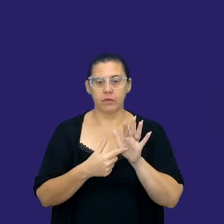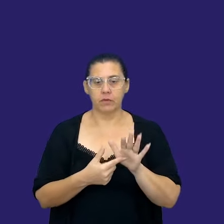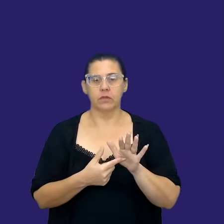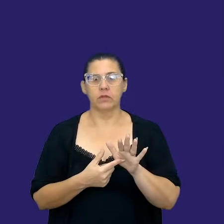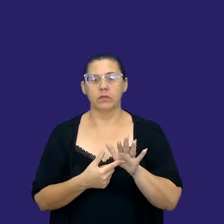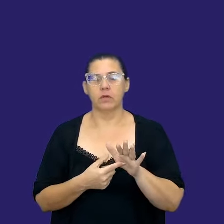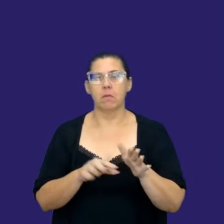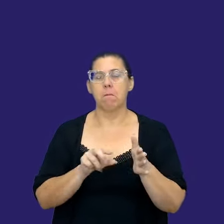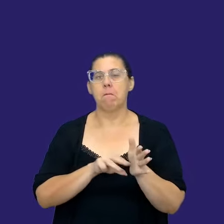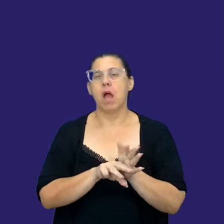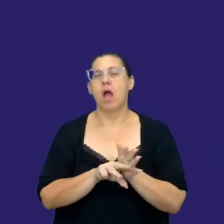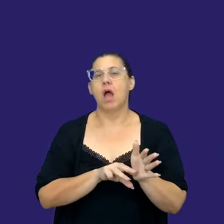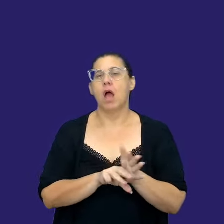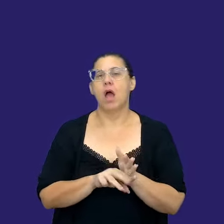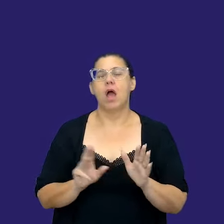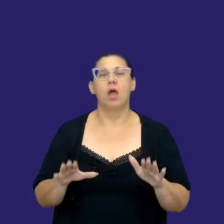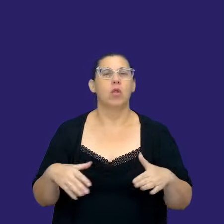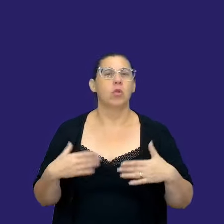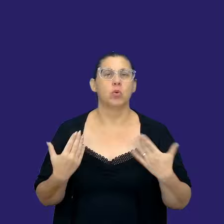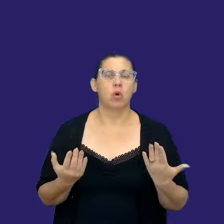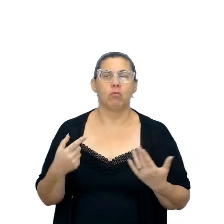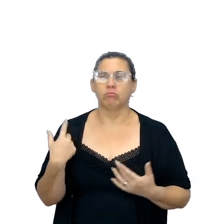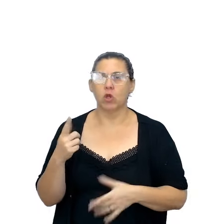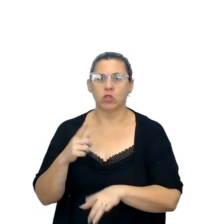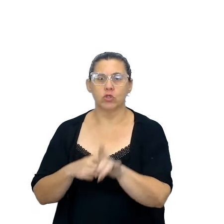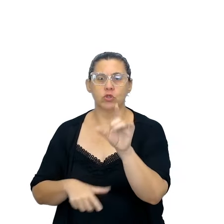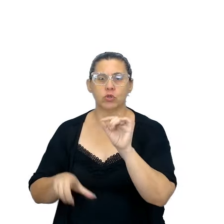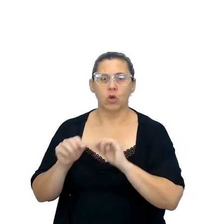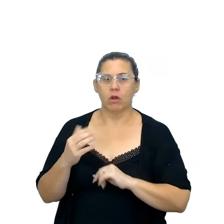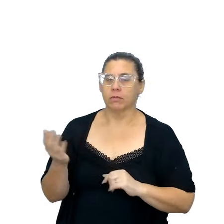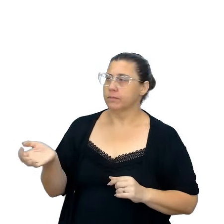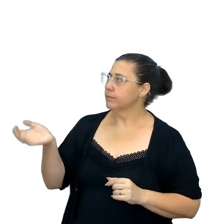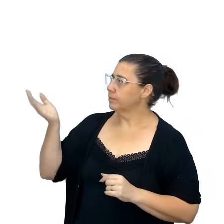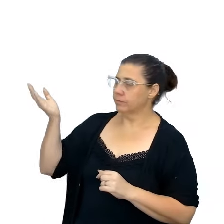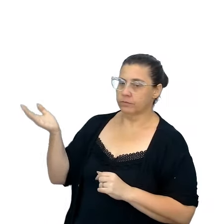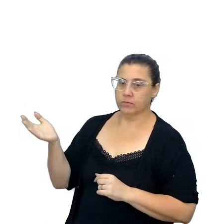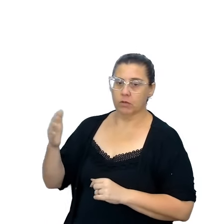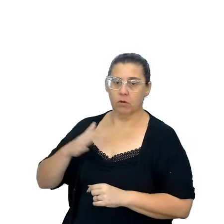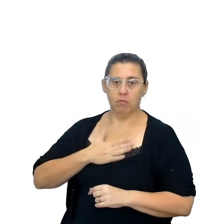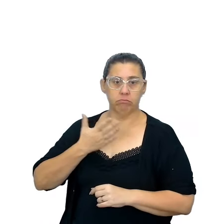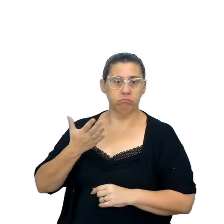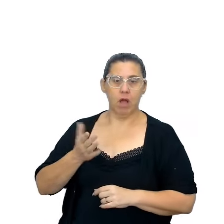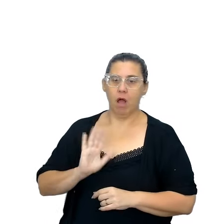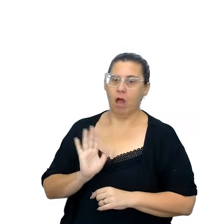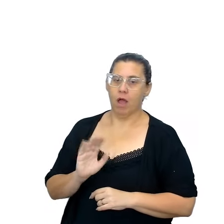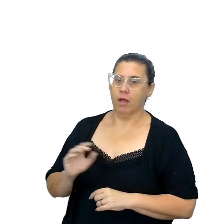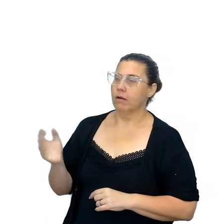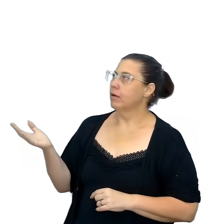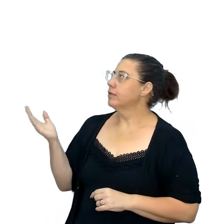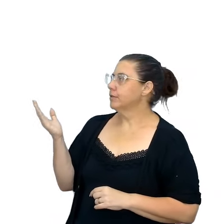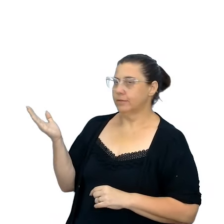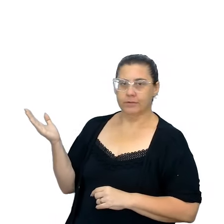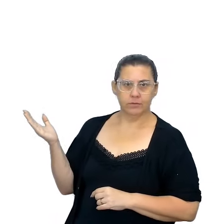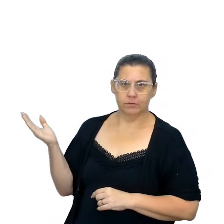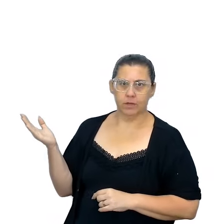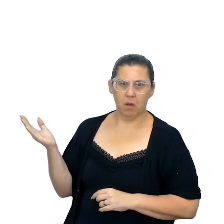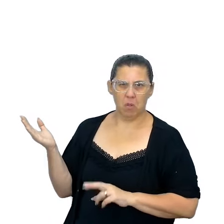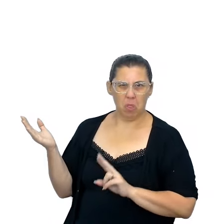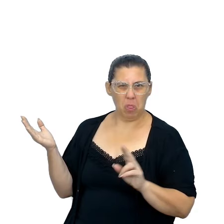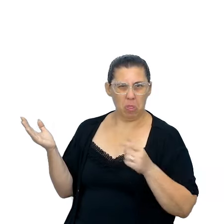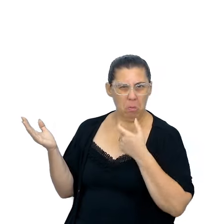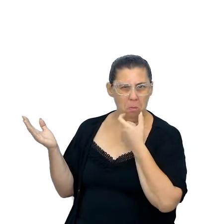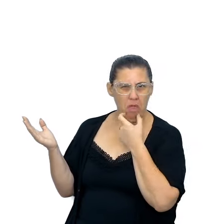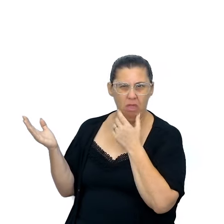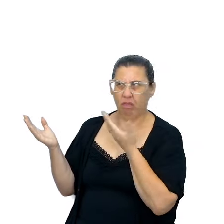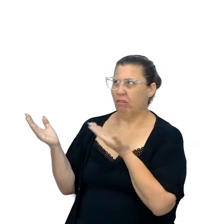metodologia, né, que nós aqui escolhemos, não se assustem com o nome, né, design thinking já deve estar aí, de